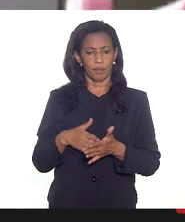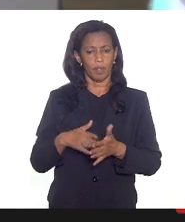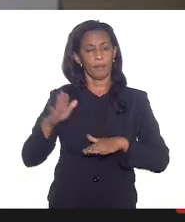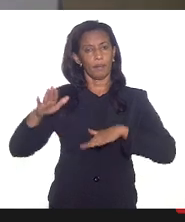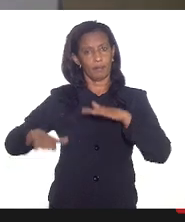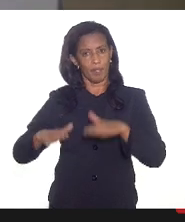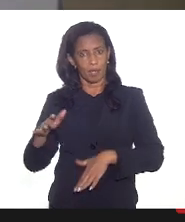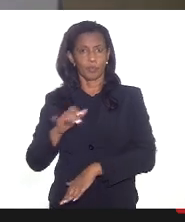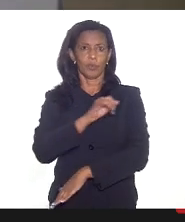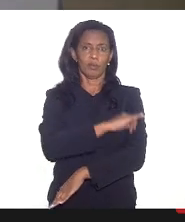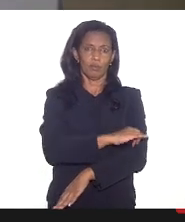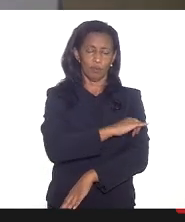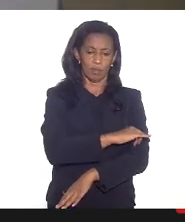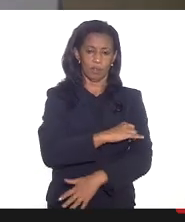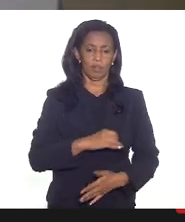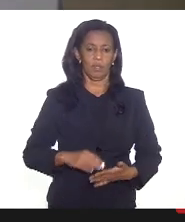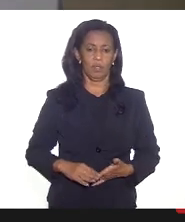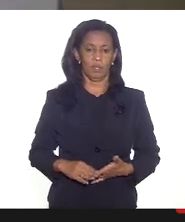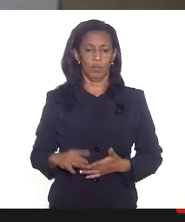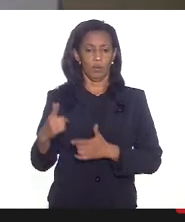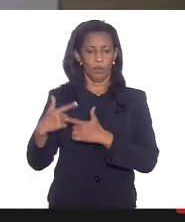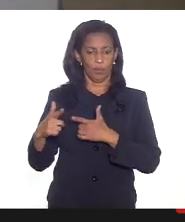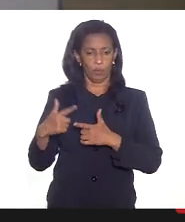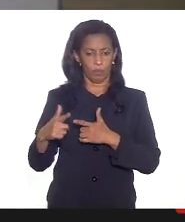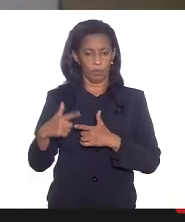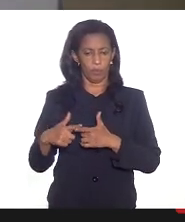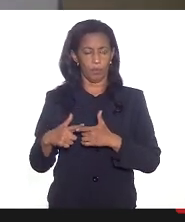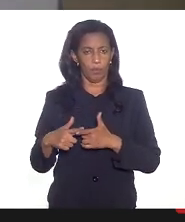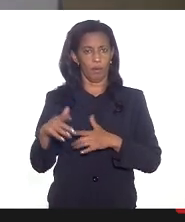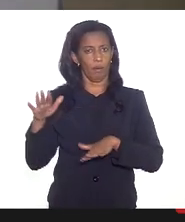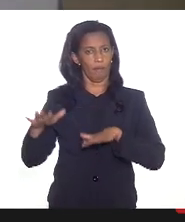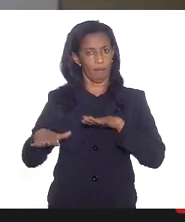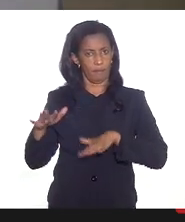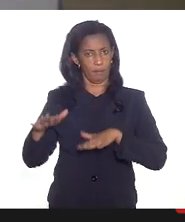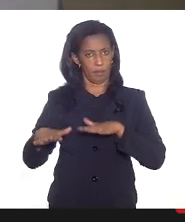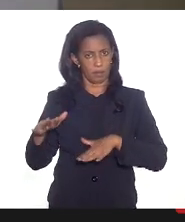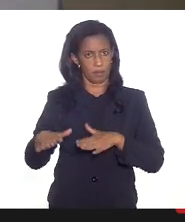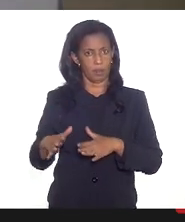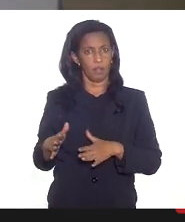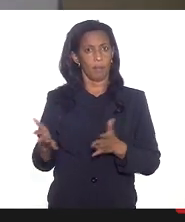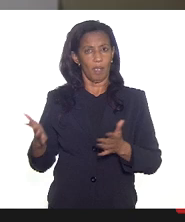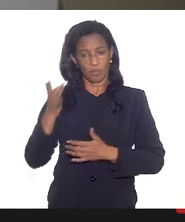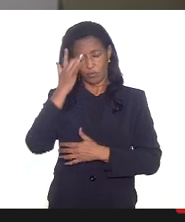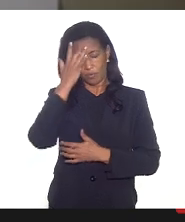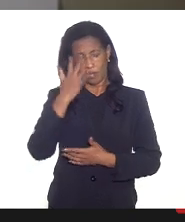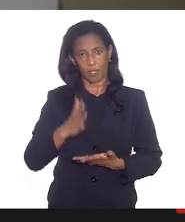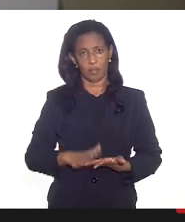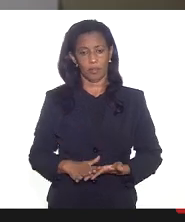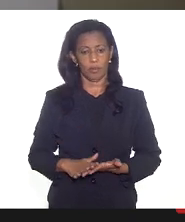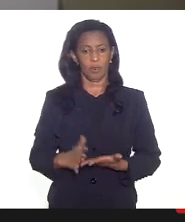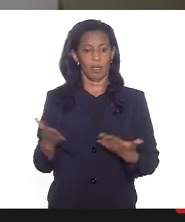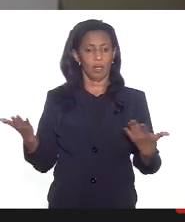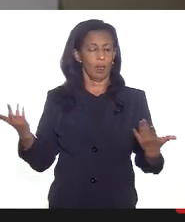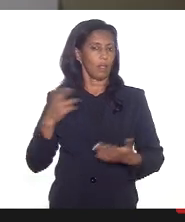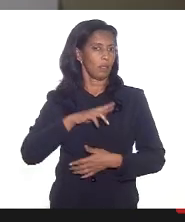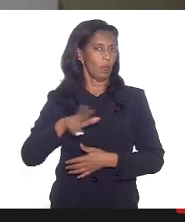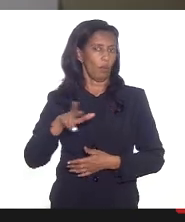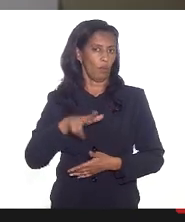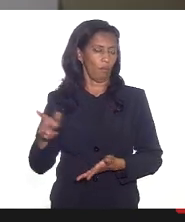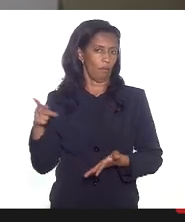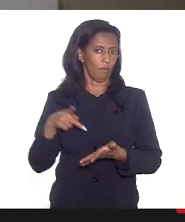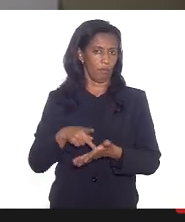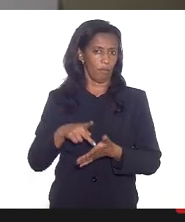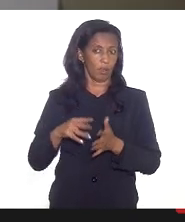embora aqui no Rio a situação esteja um pouco mais flexível e realmente mais facilitada essa não é a realidade